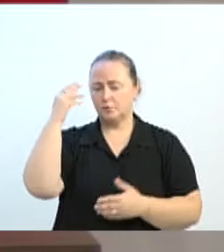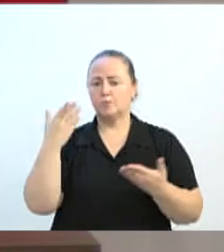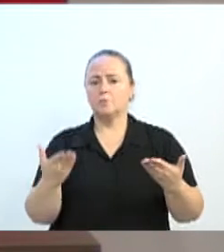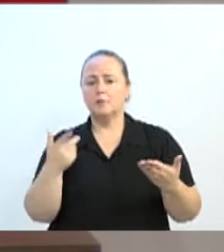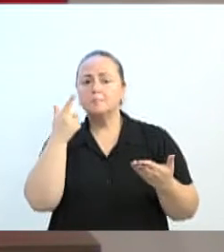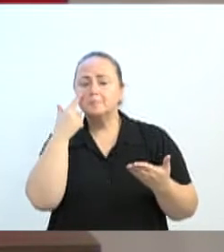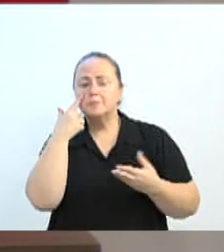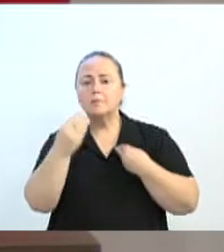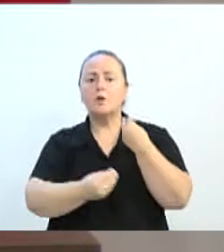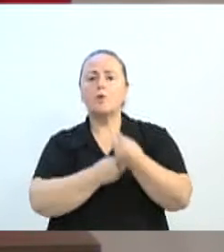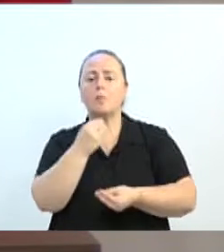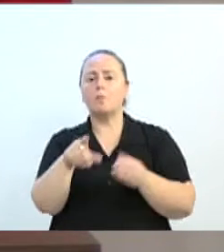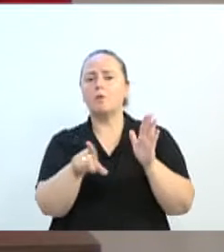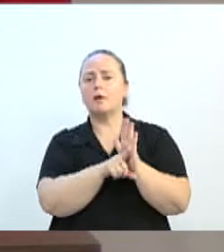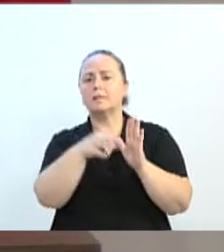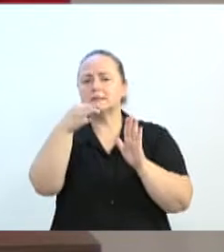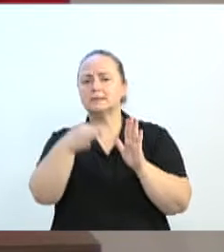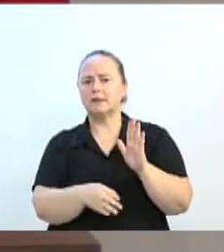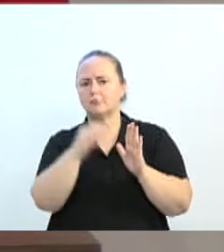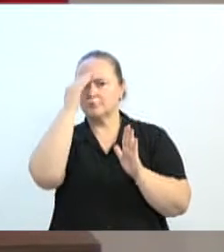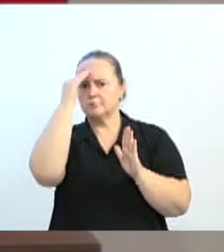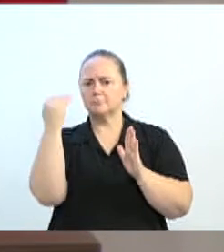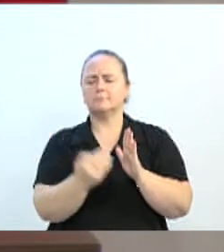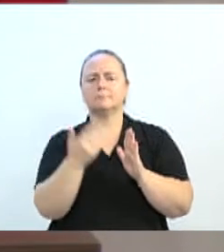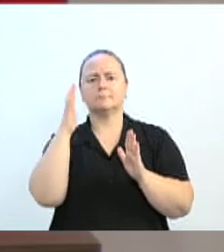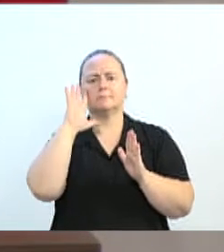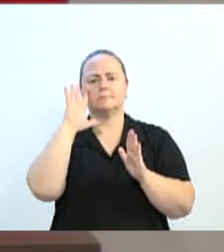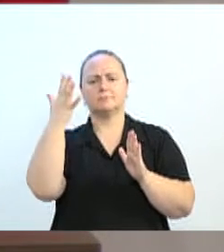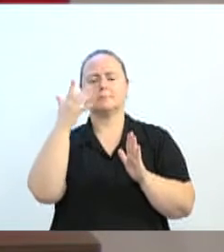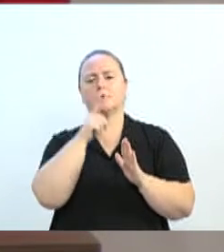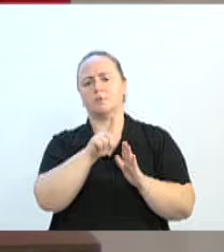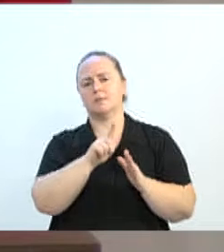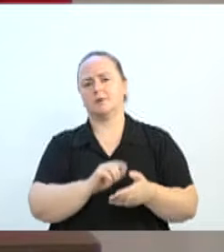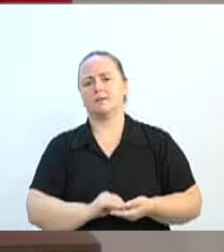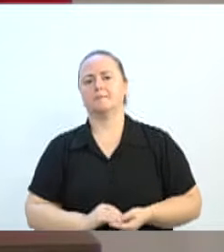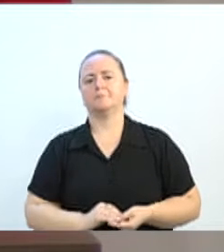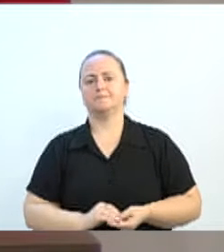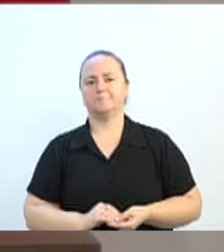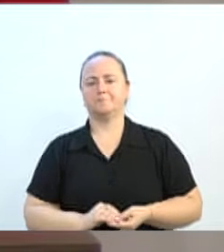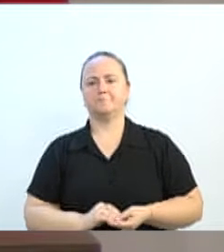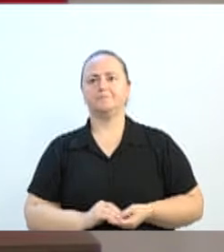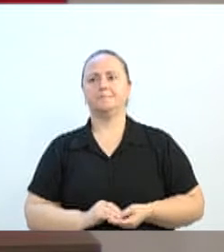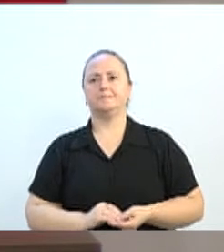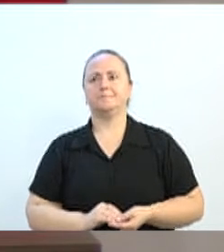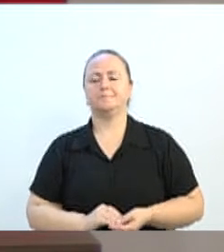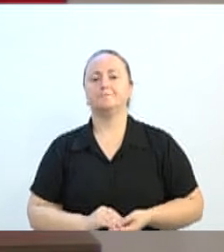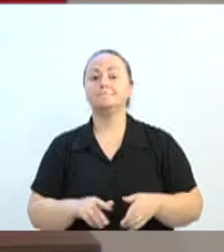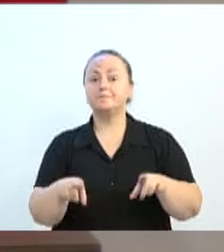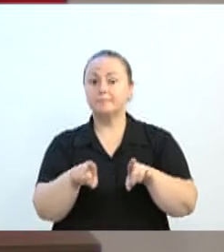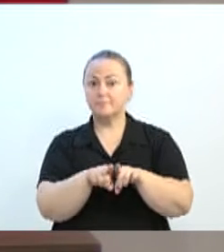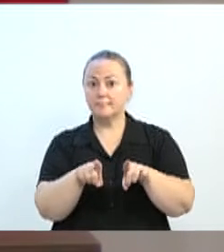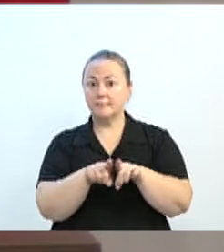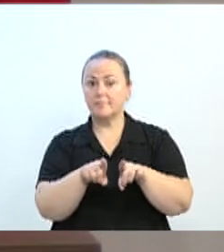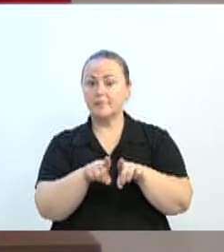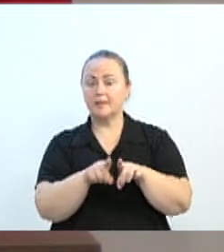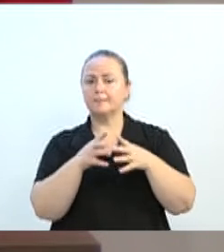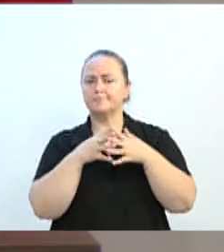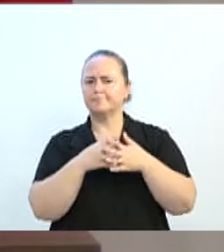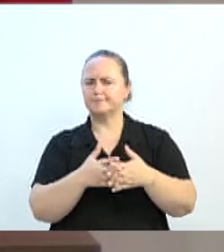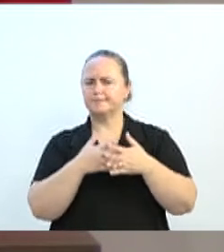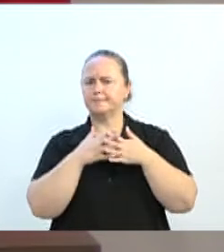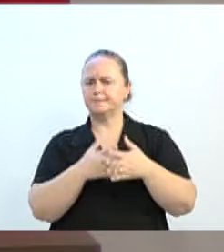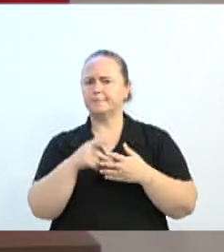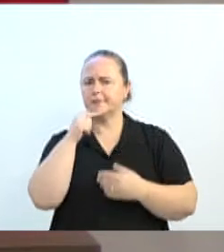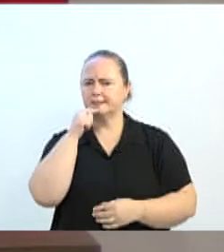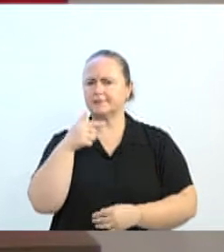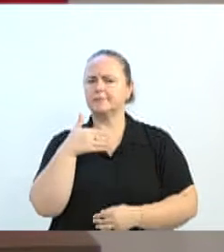manda a legalidade para que seja resolvido. Me deparei com uma situação bem complicada essa semana e